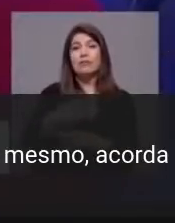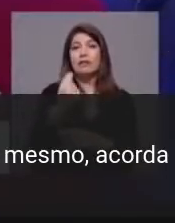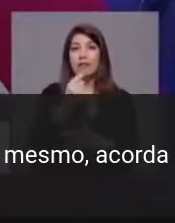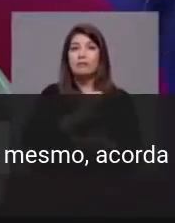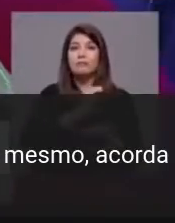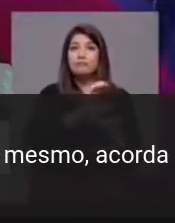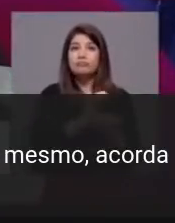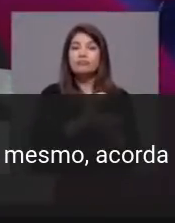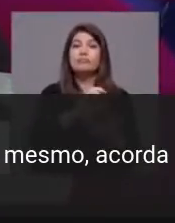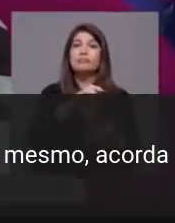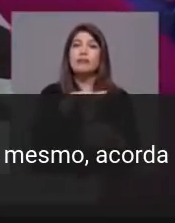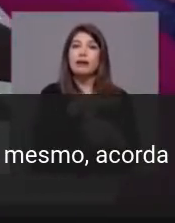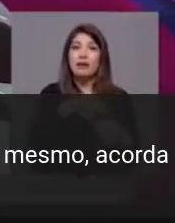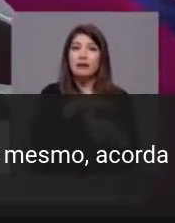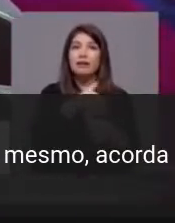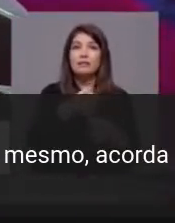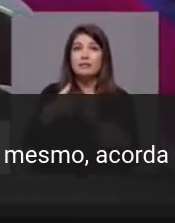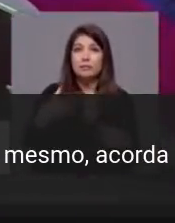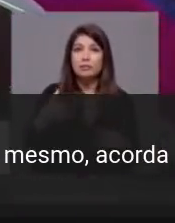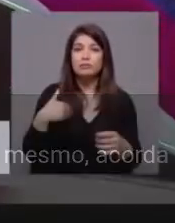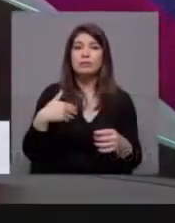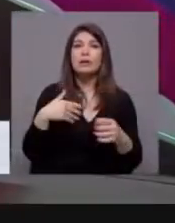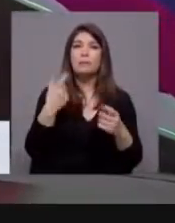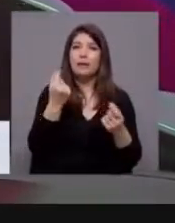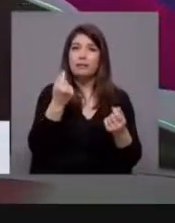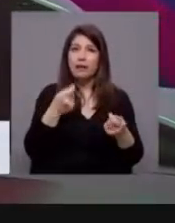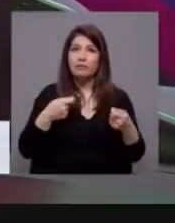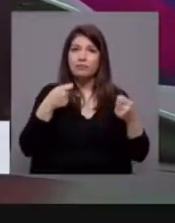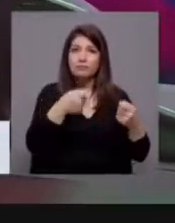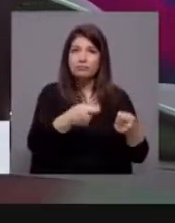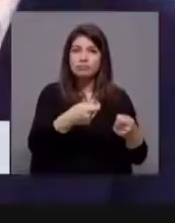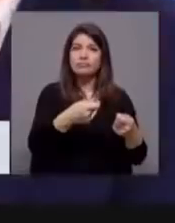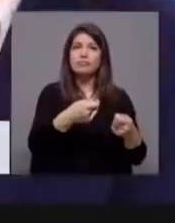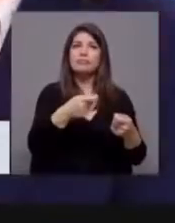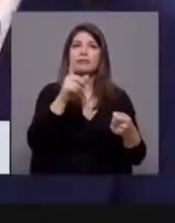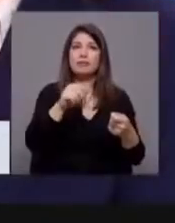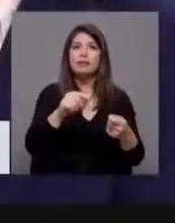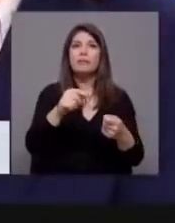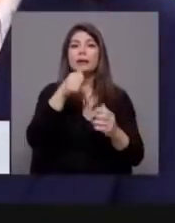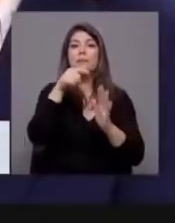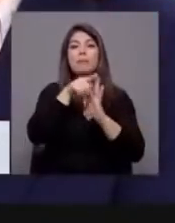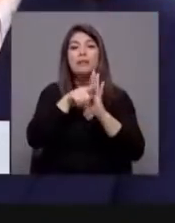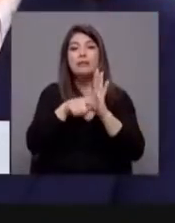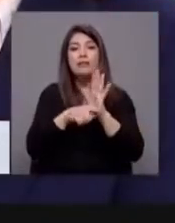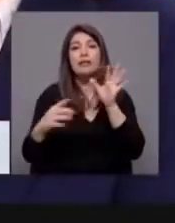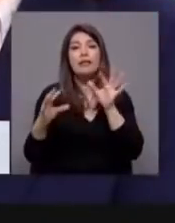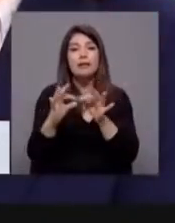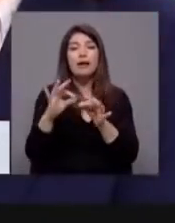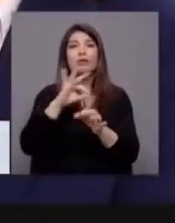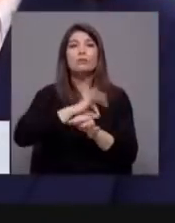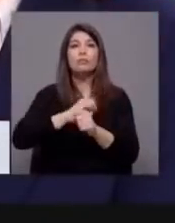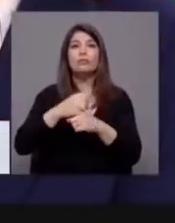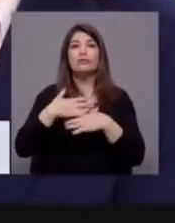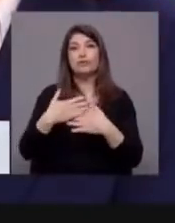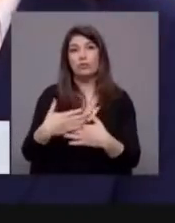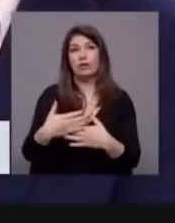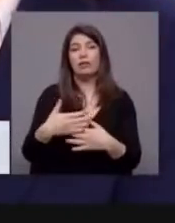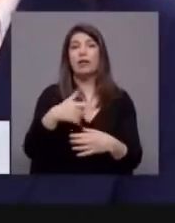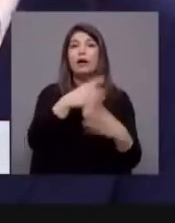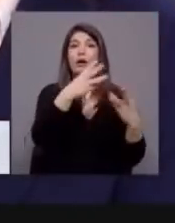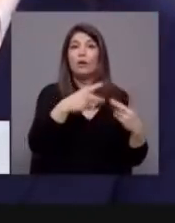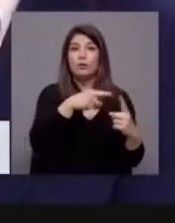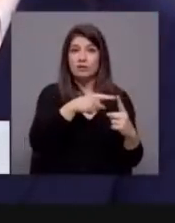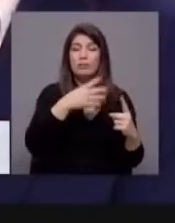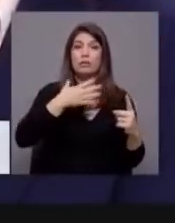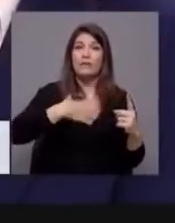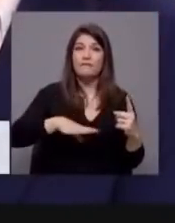Nacional de Saúde. Mas não foi só o reforço das verbas. Foi também medidas concretas para os profissionais. O orçamento devolvia